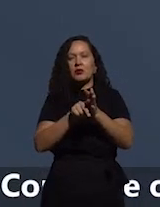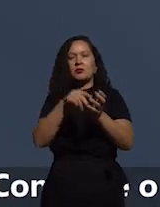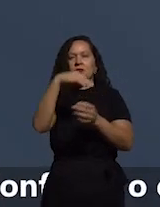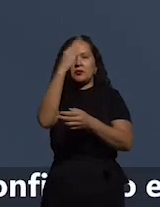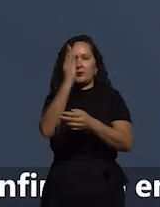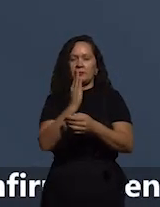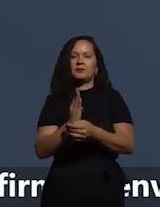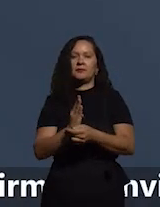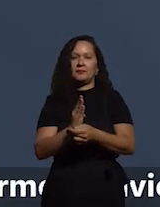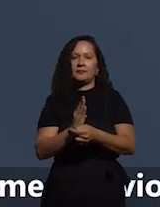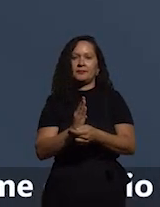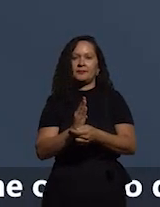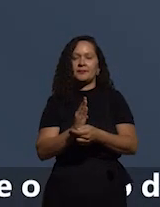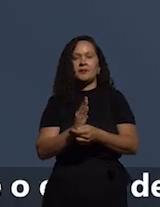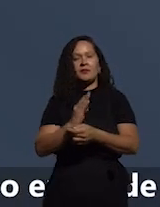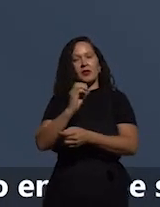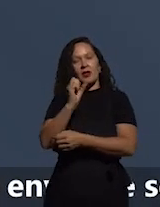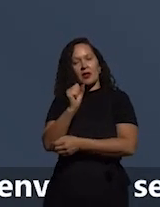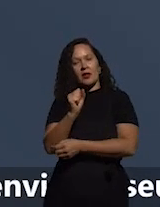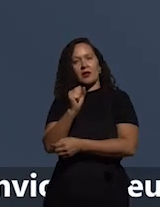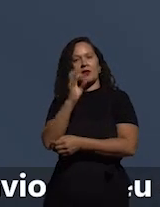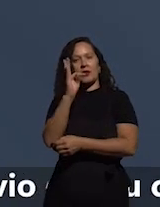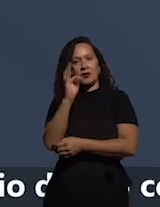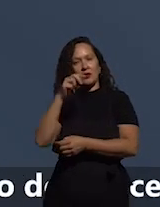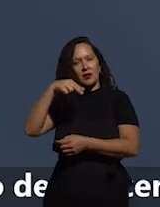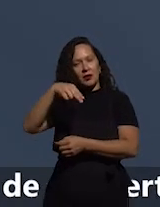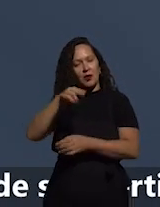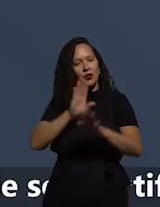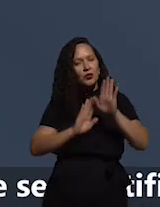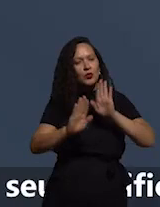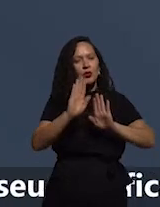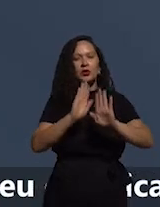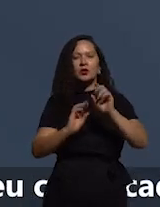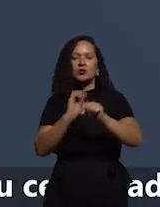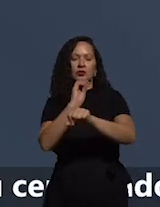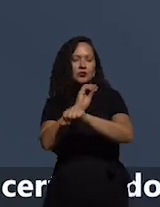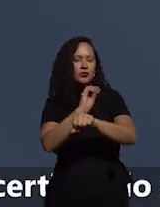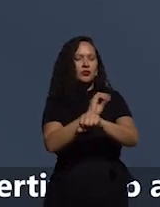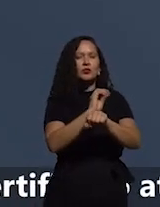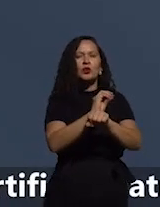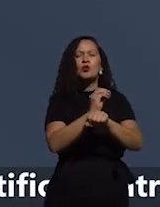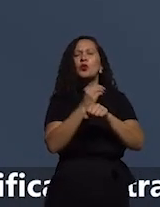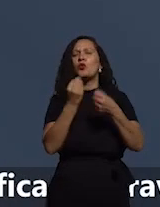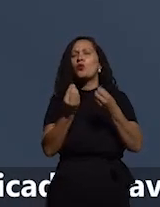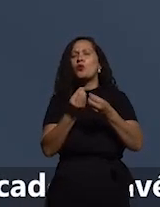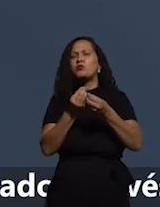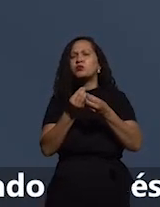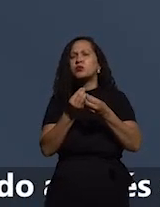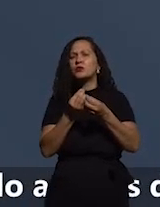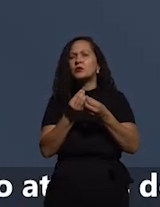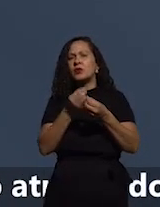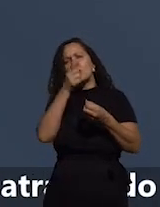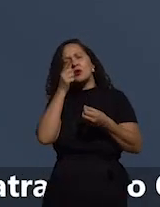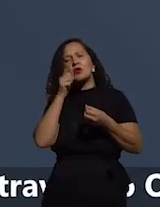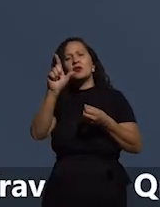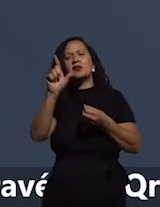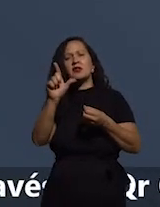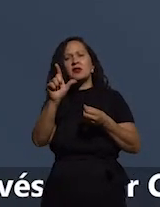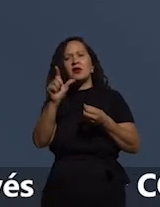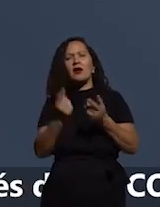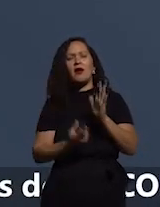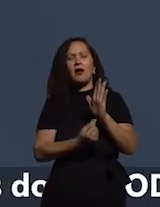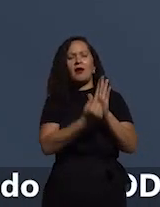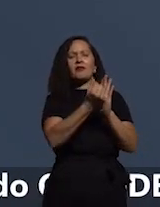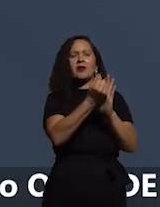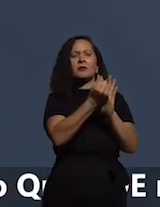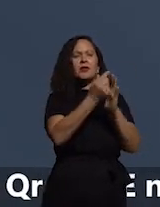Na STM, a preocupação é com o volume, viabilizar o gasto público federal,